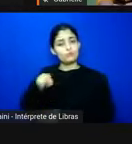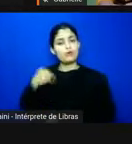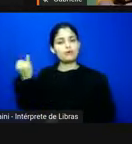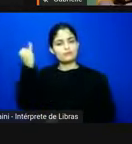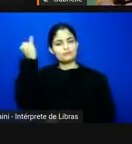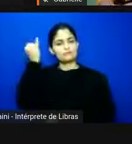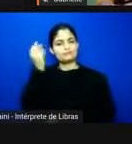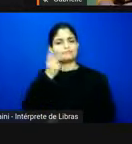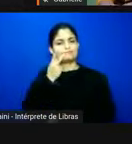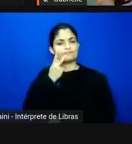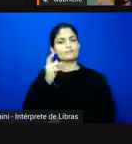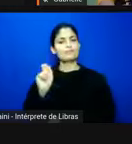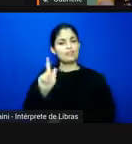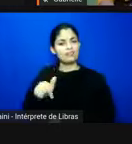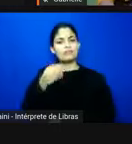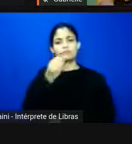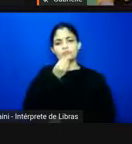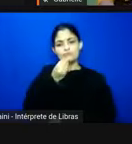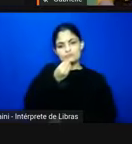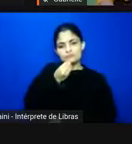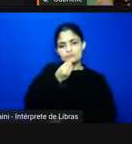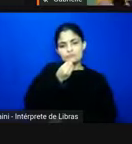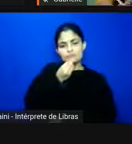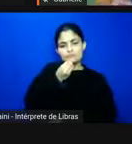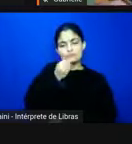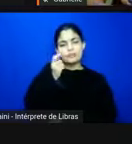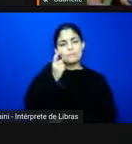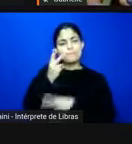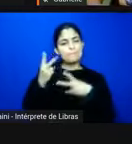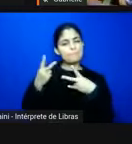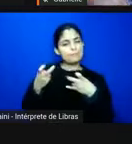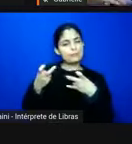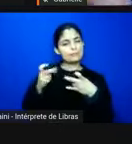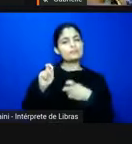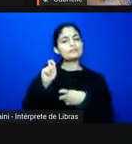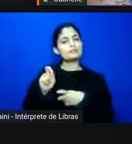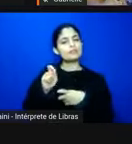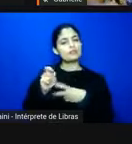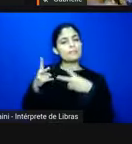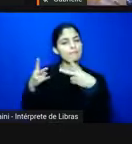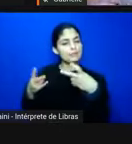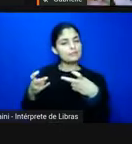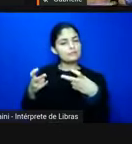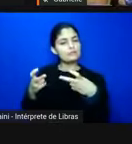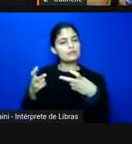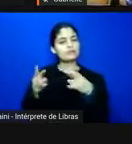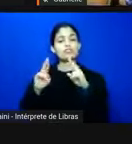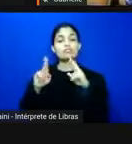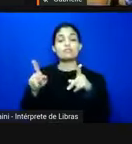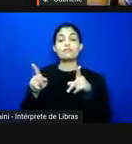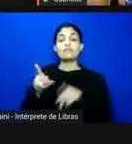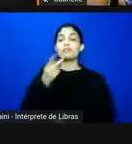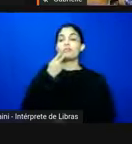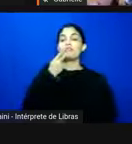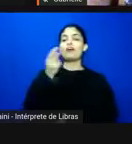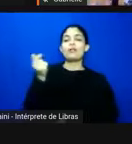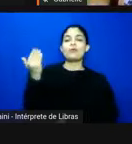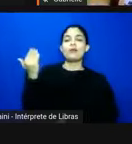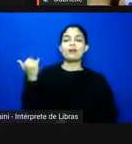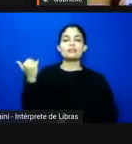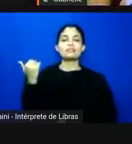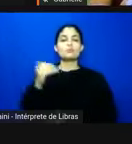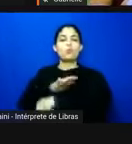frisar é uma oportunidade de perceber que ao contrário do que diz por muito tempo o racismo